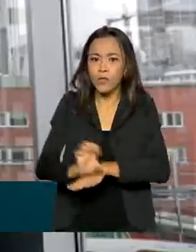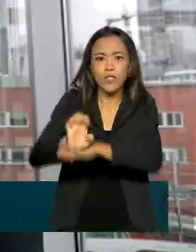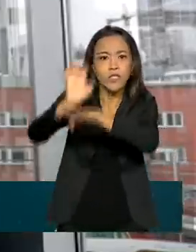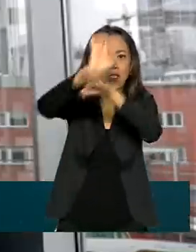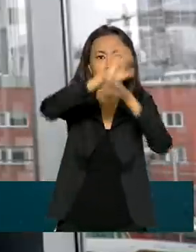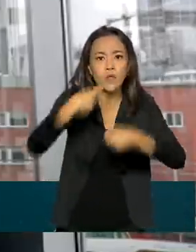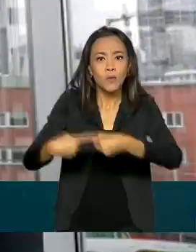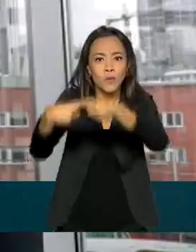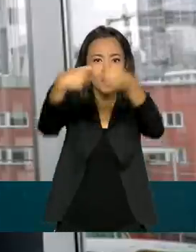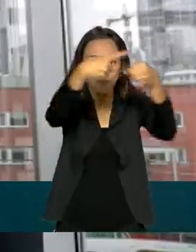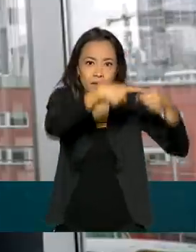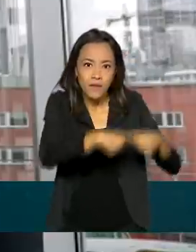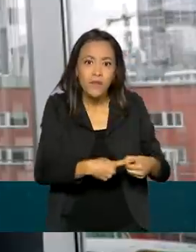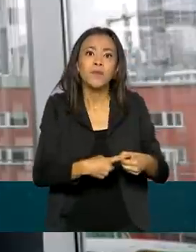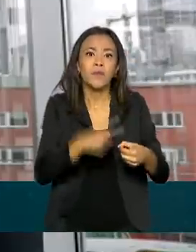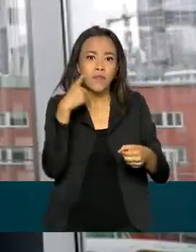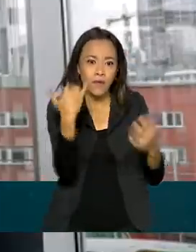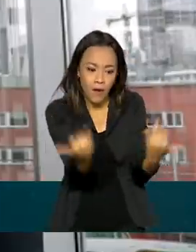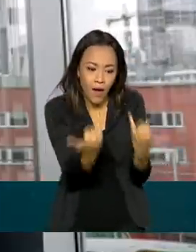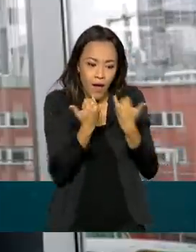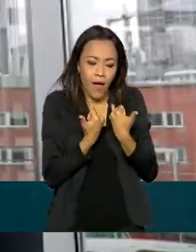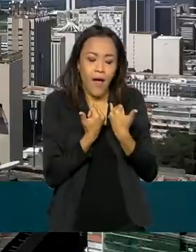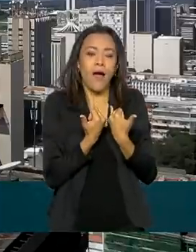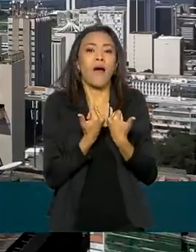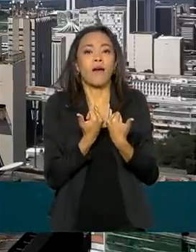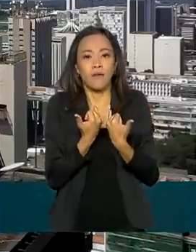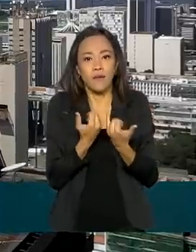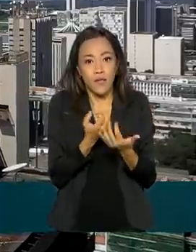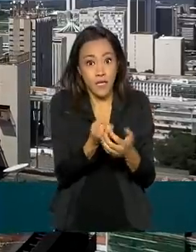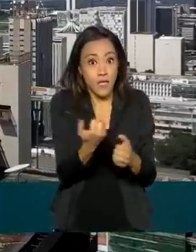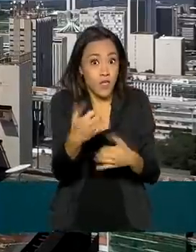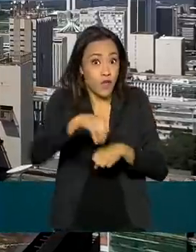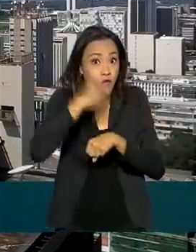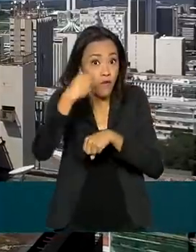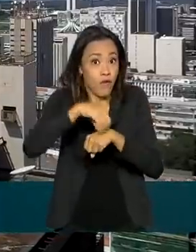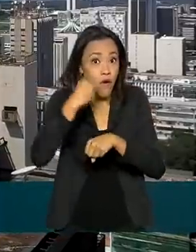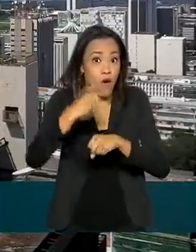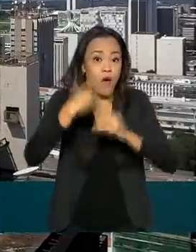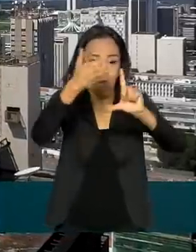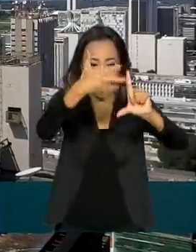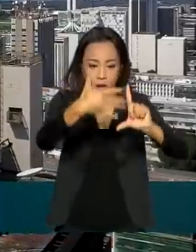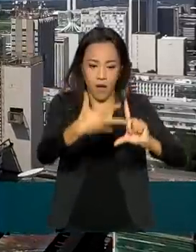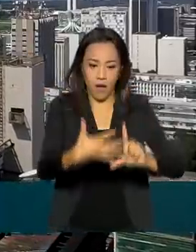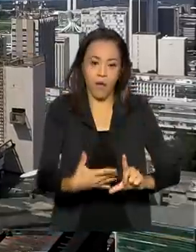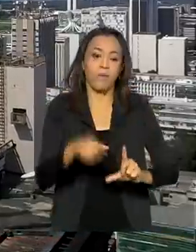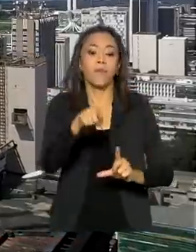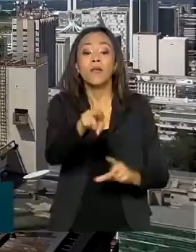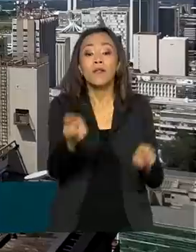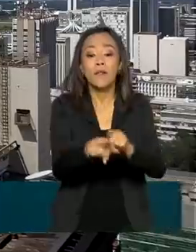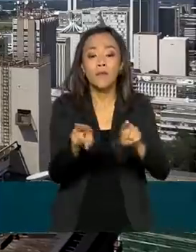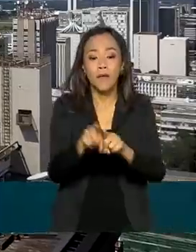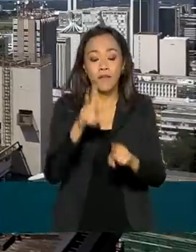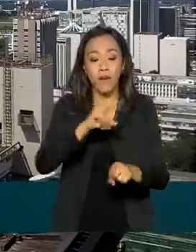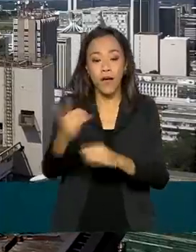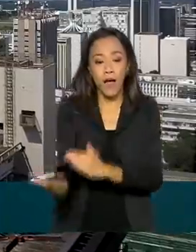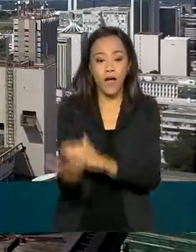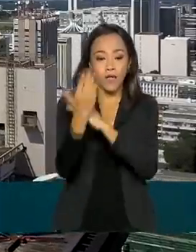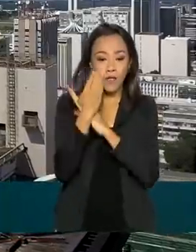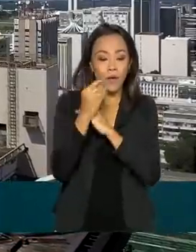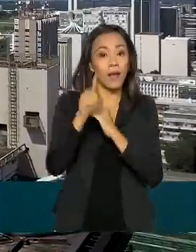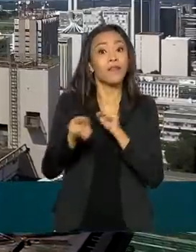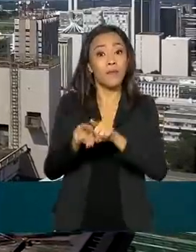um nível muito próximo do usuário. A ferramenta também vai ajudar com a chegada da rede